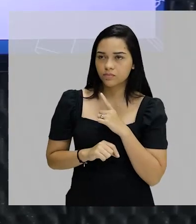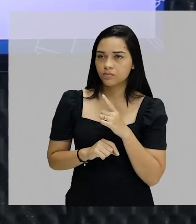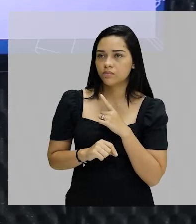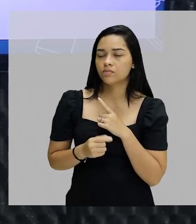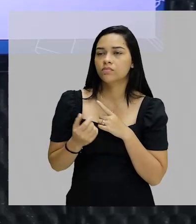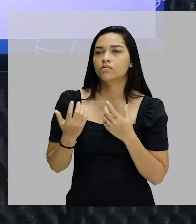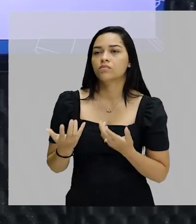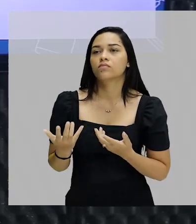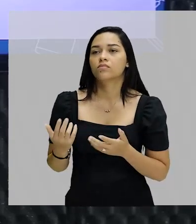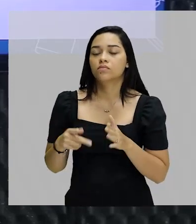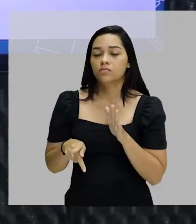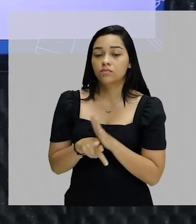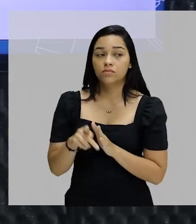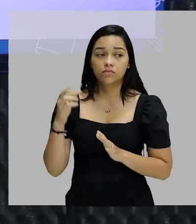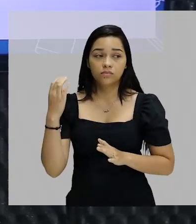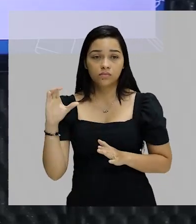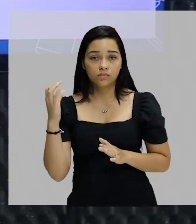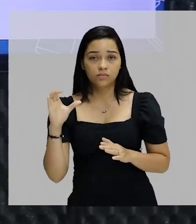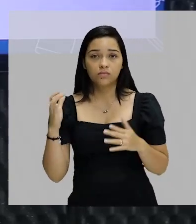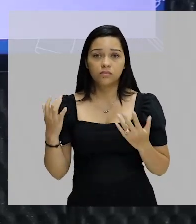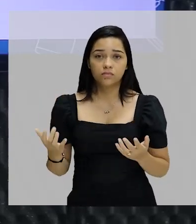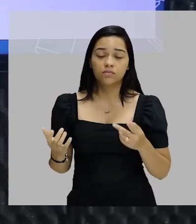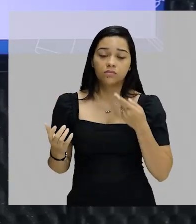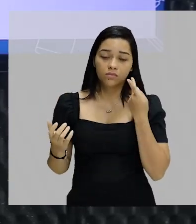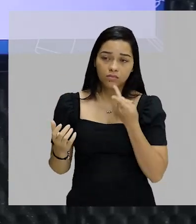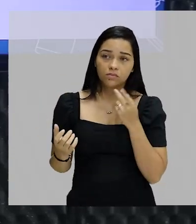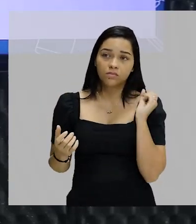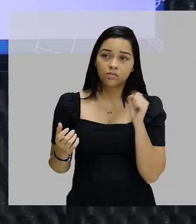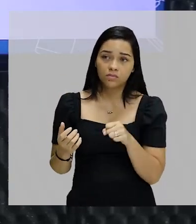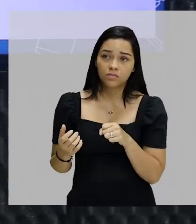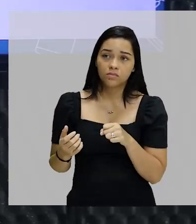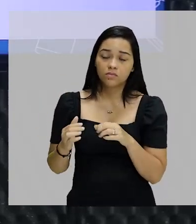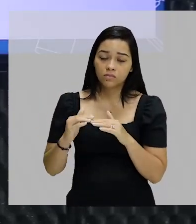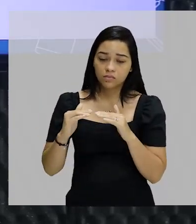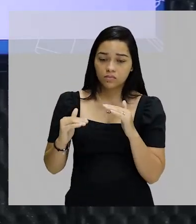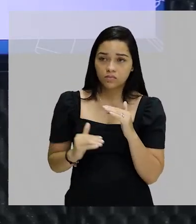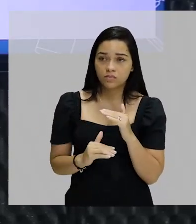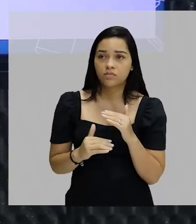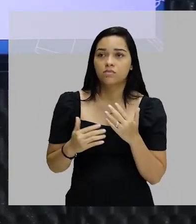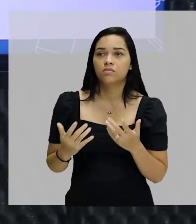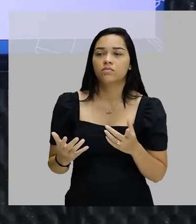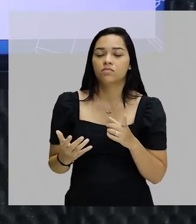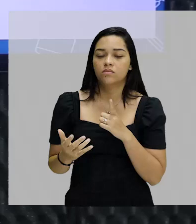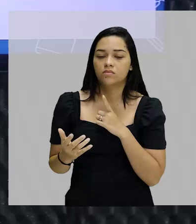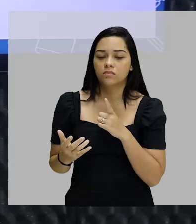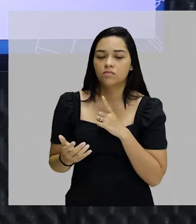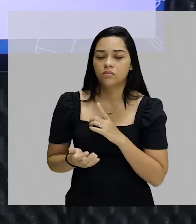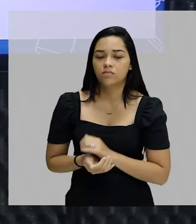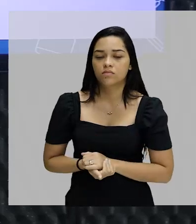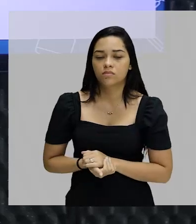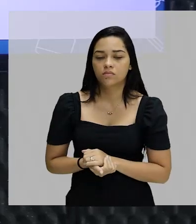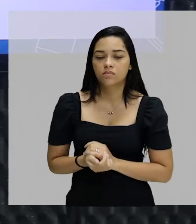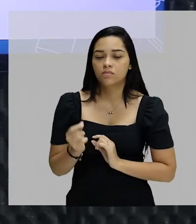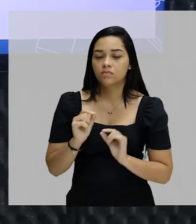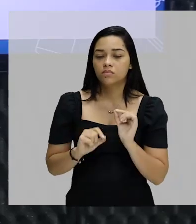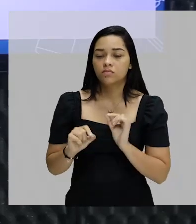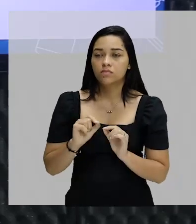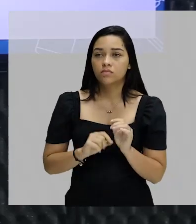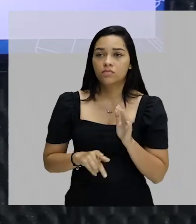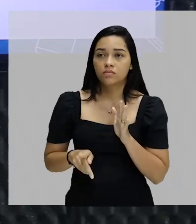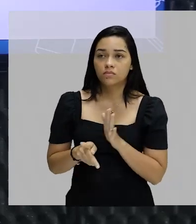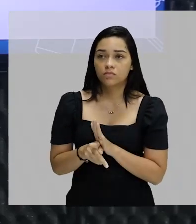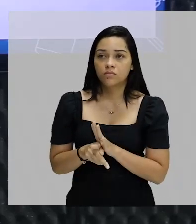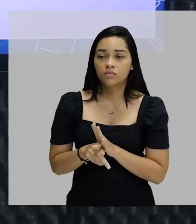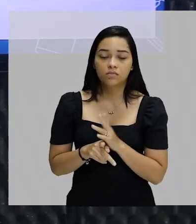legitimação ali da ciência. Então ele fala sobre isso, a inferioridade do negro seria um fenômeno de ordem